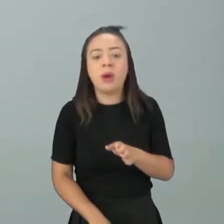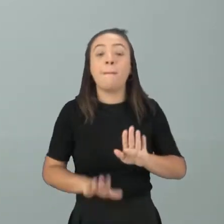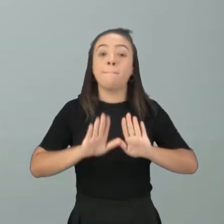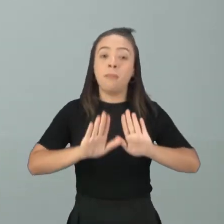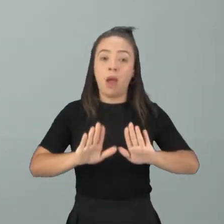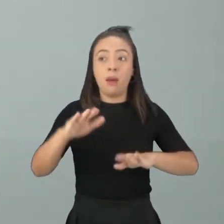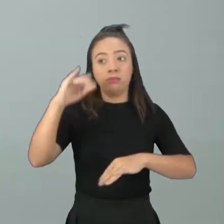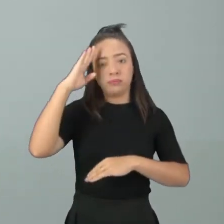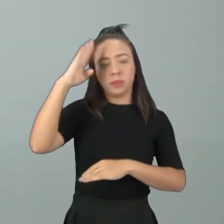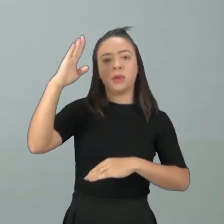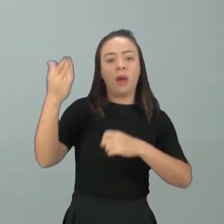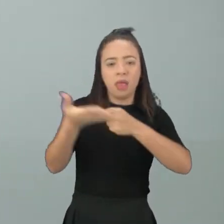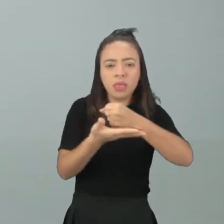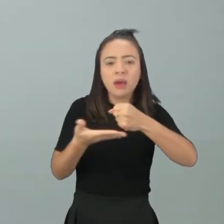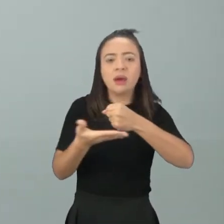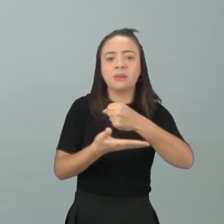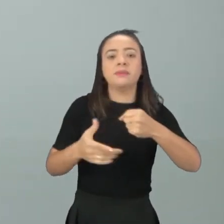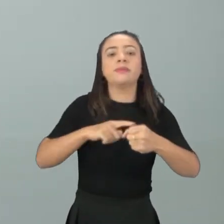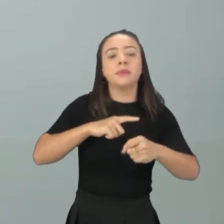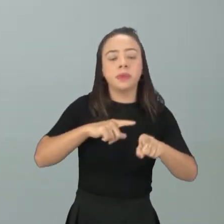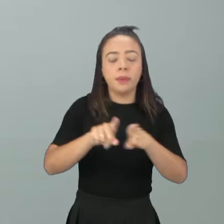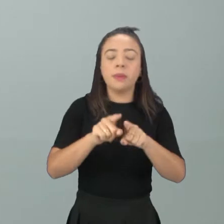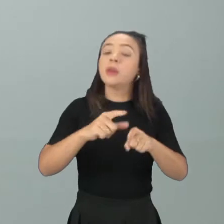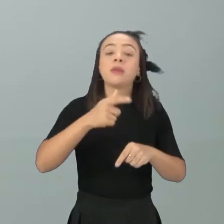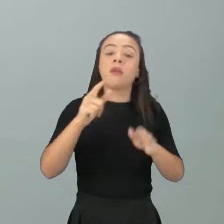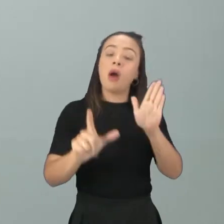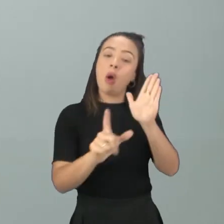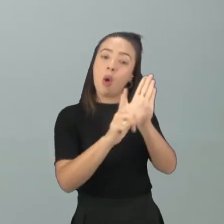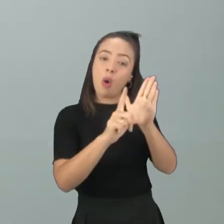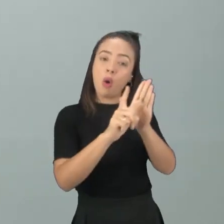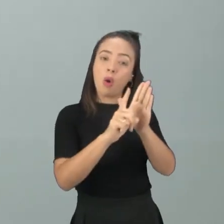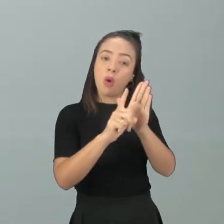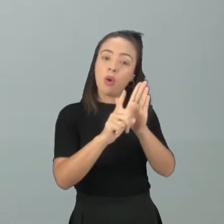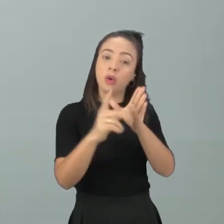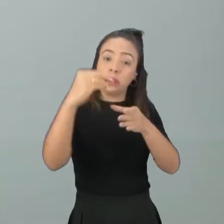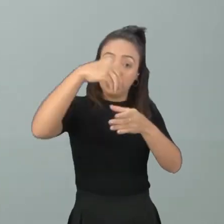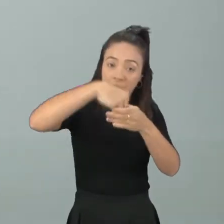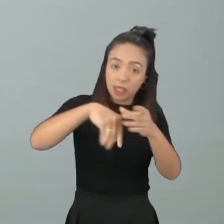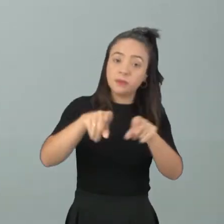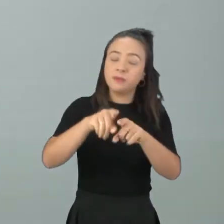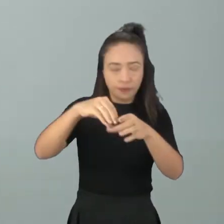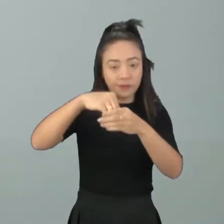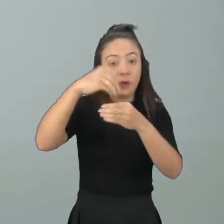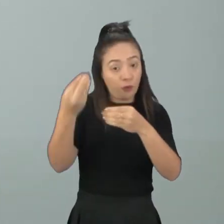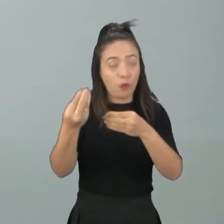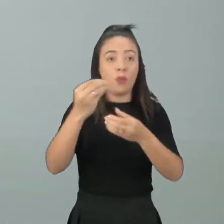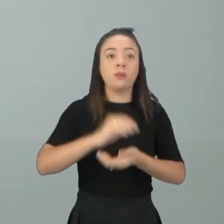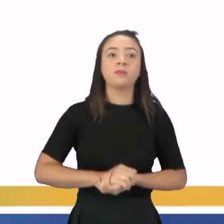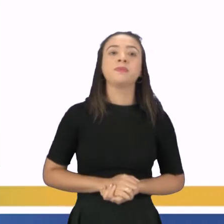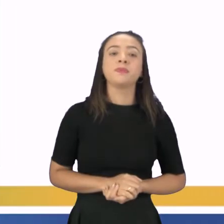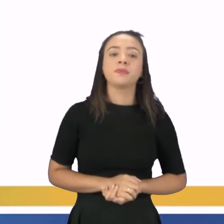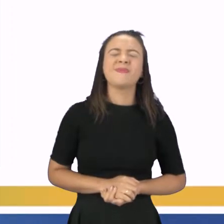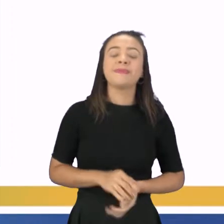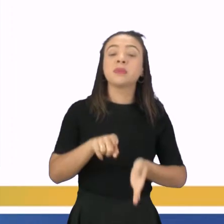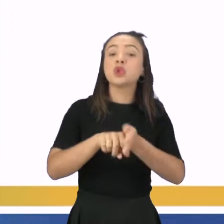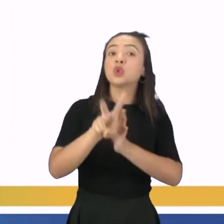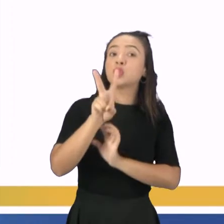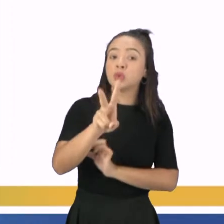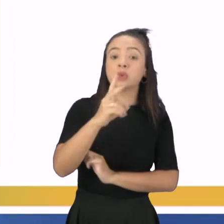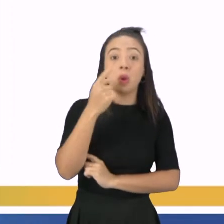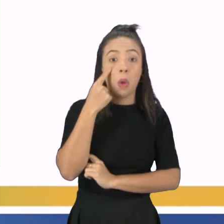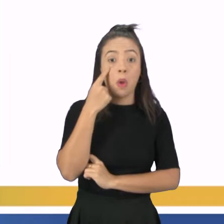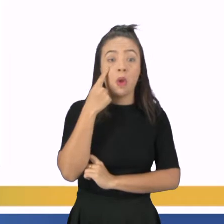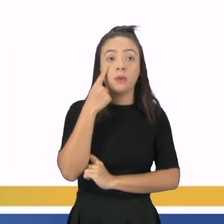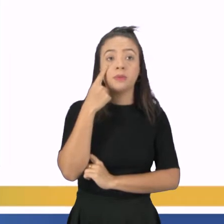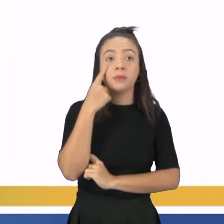essa é a mais básica de todas. Existem órgãos do sistema reprodutor masculino externos e internos, tá bom? A questão número 2, como vocês